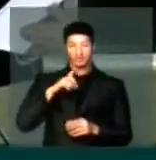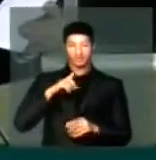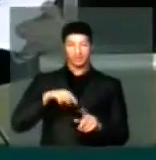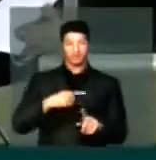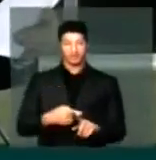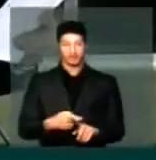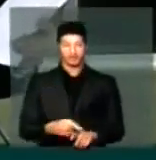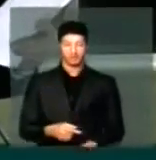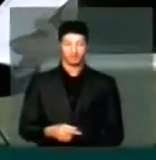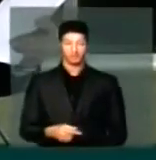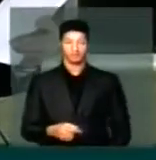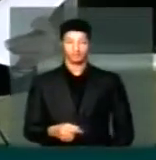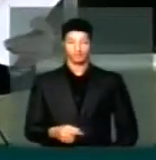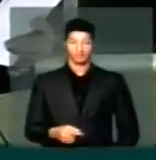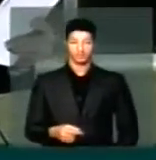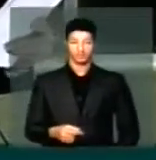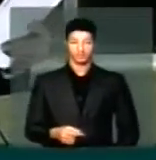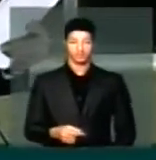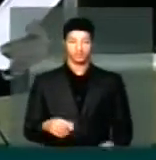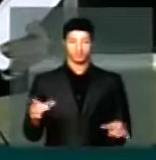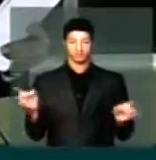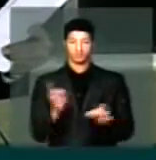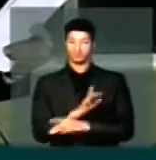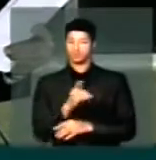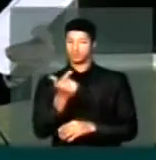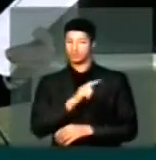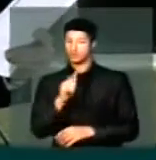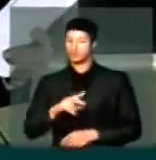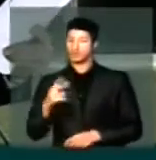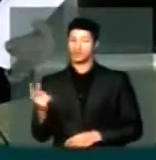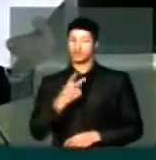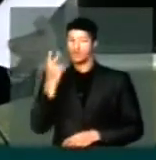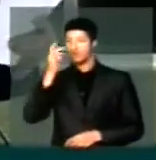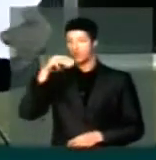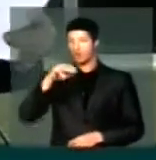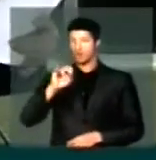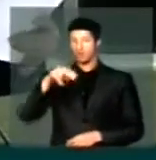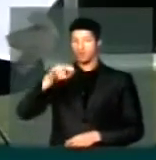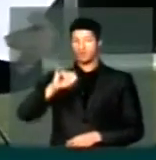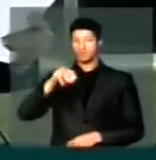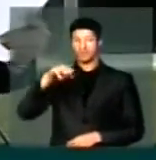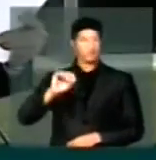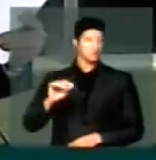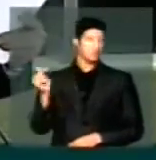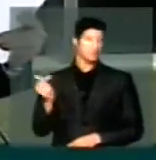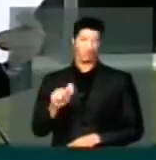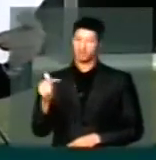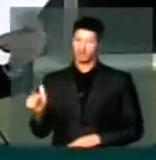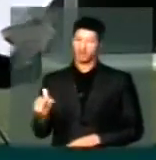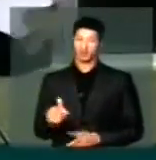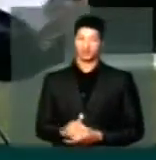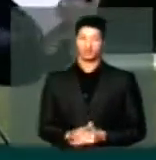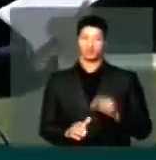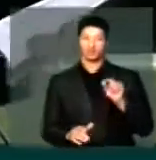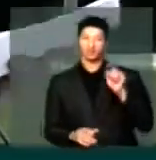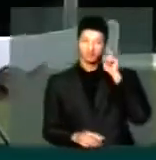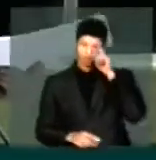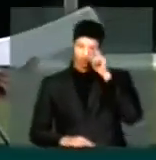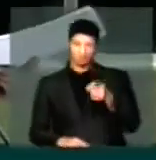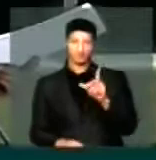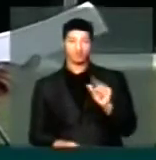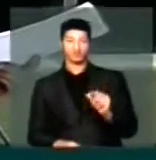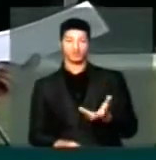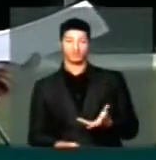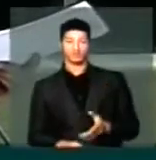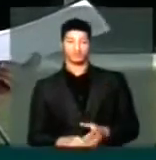mais, o produto acabado não tem valor mínimo. Não tem valor mínimo. Quem determinou